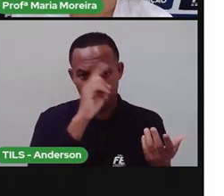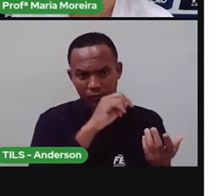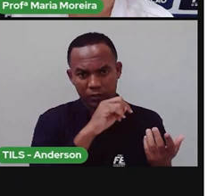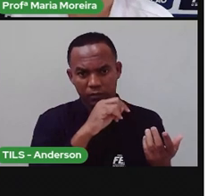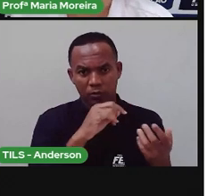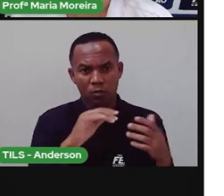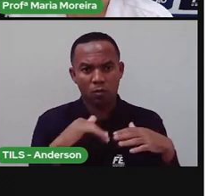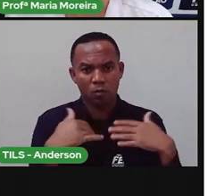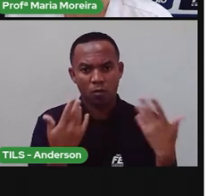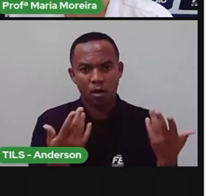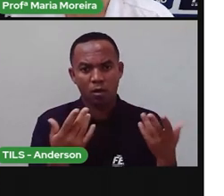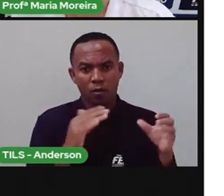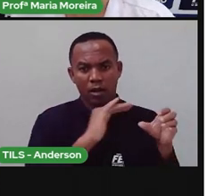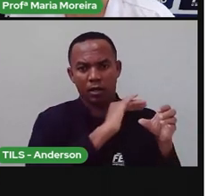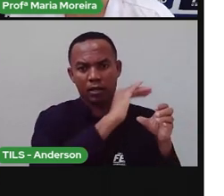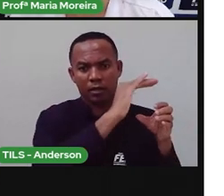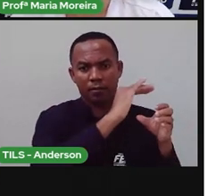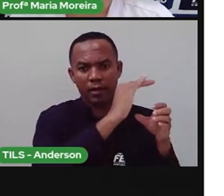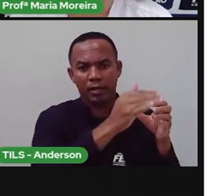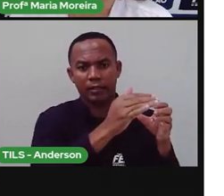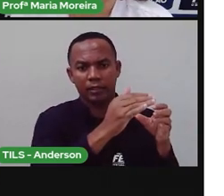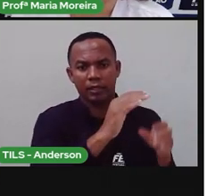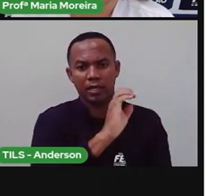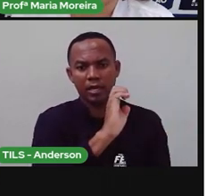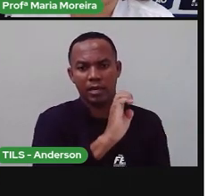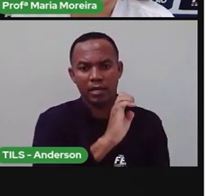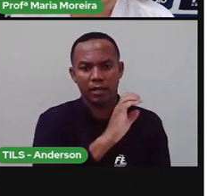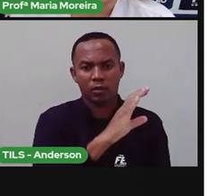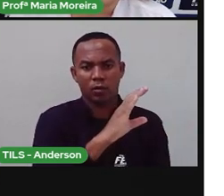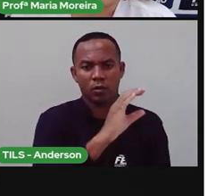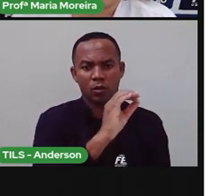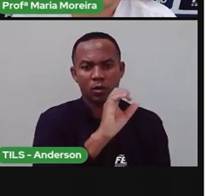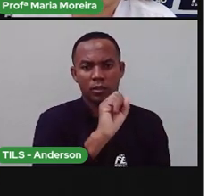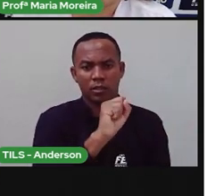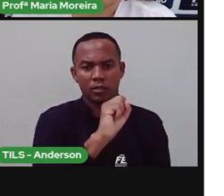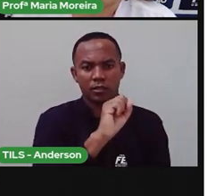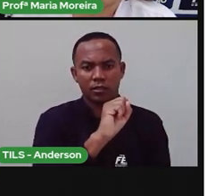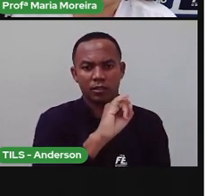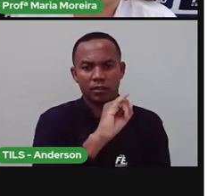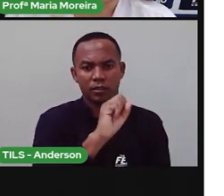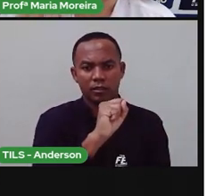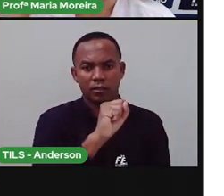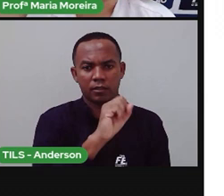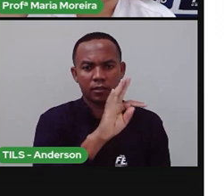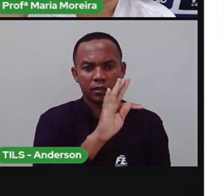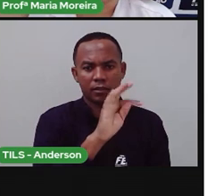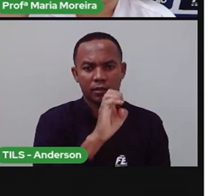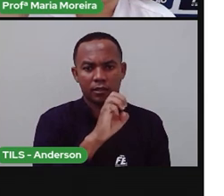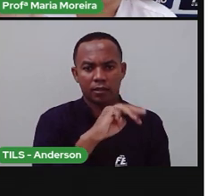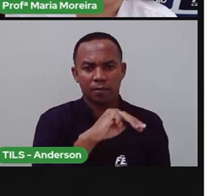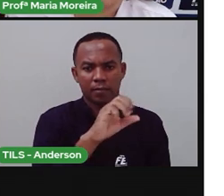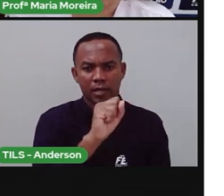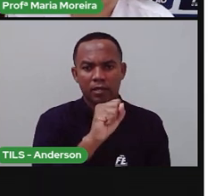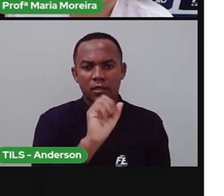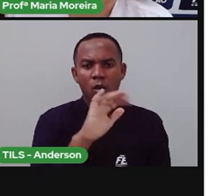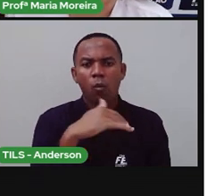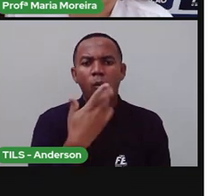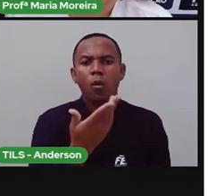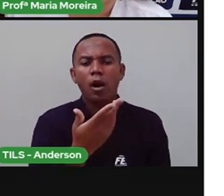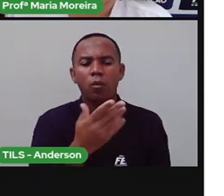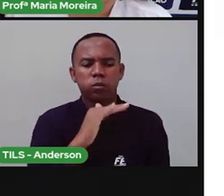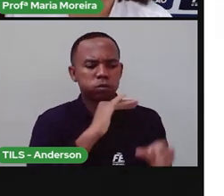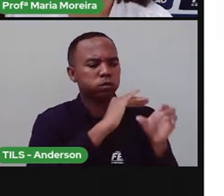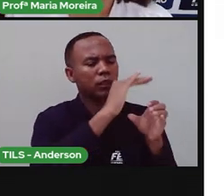viver sem essa camada? Será que seria possível, gente, a vida, né? Sem uma dessas três camadas que a PRO passou aqui para